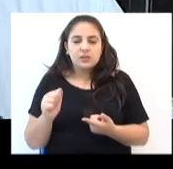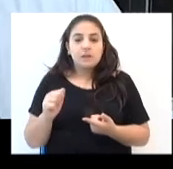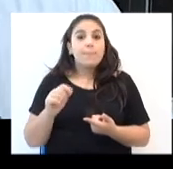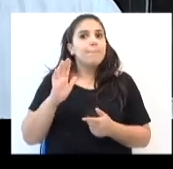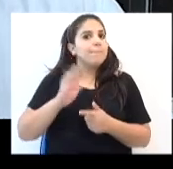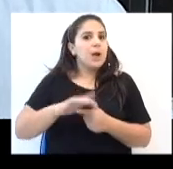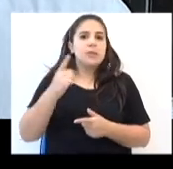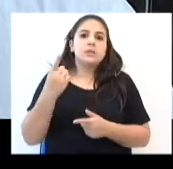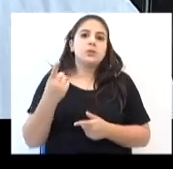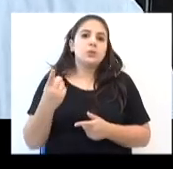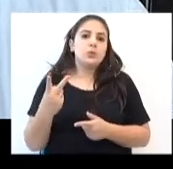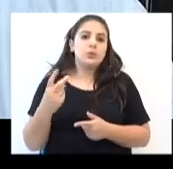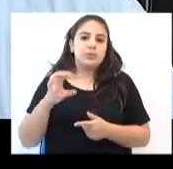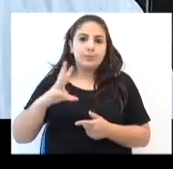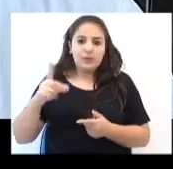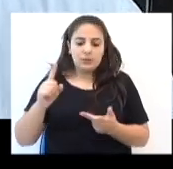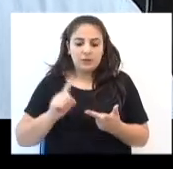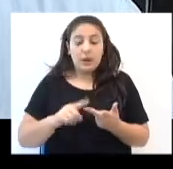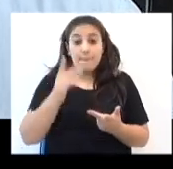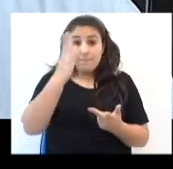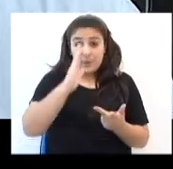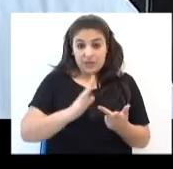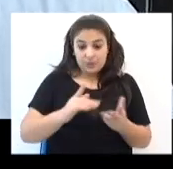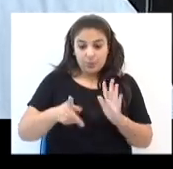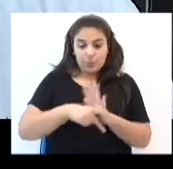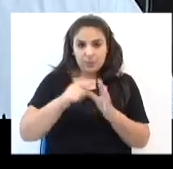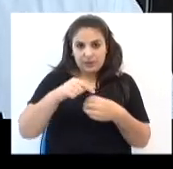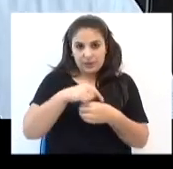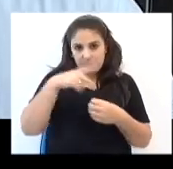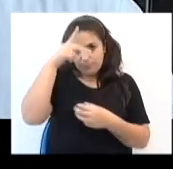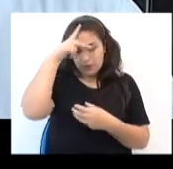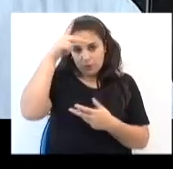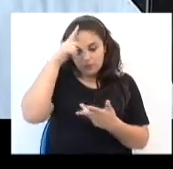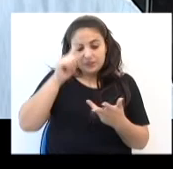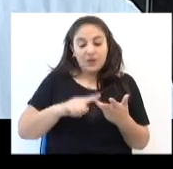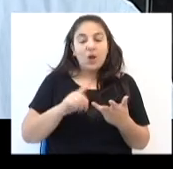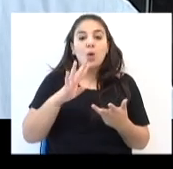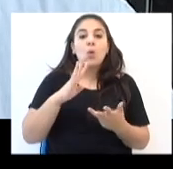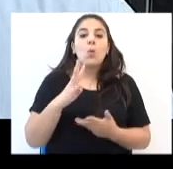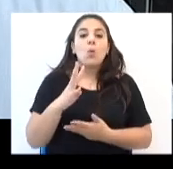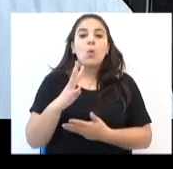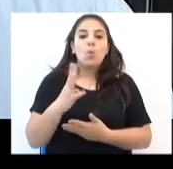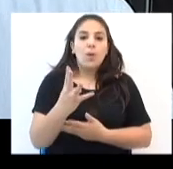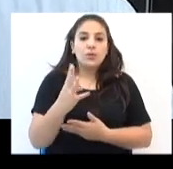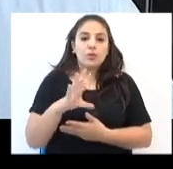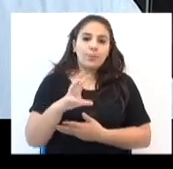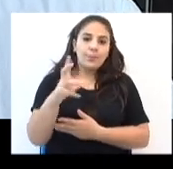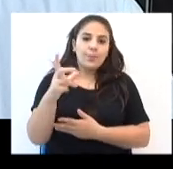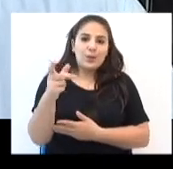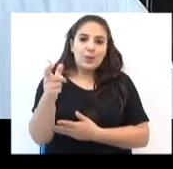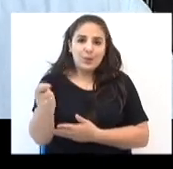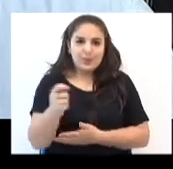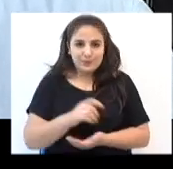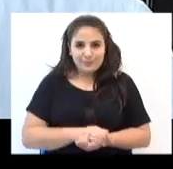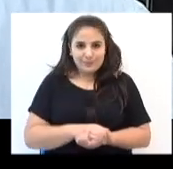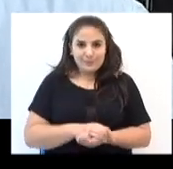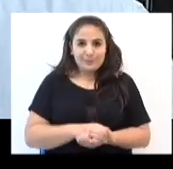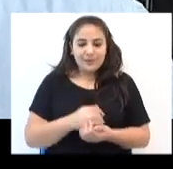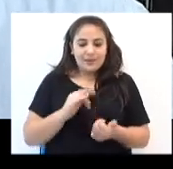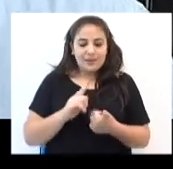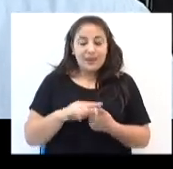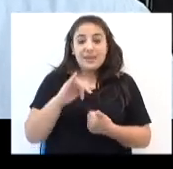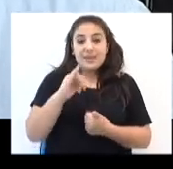um Brasil de Pelotas que deve 4 milhões, e assim por diante. O Ipiranga aqui,